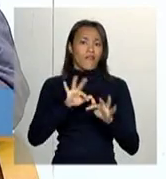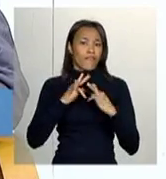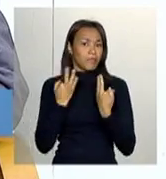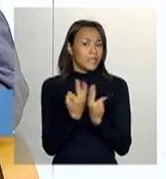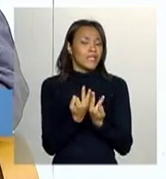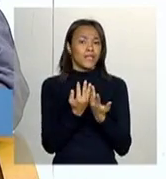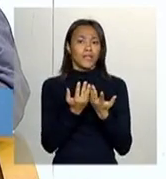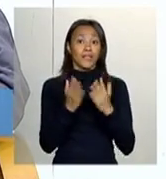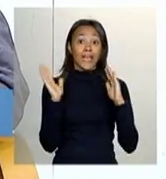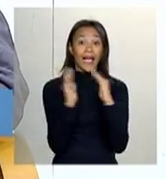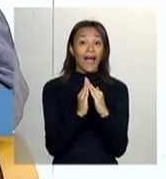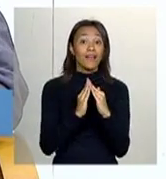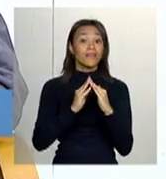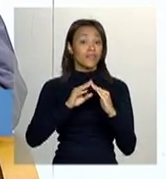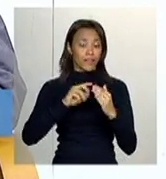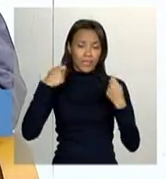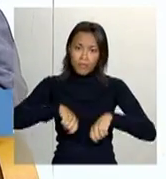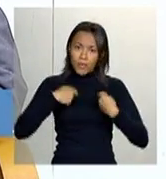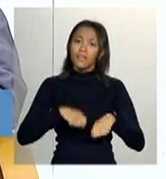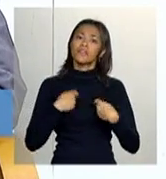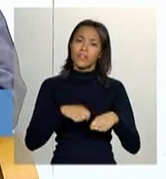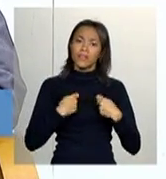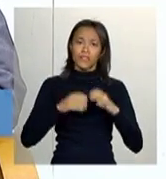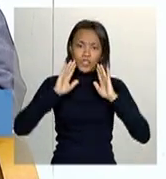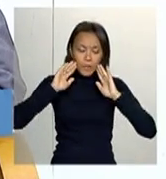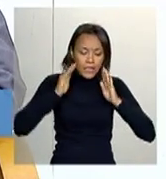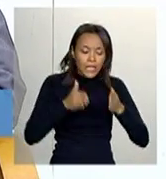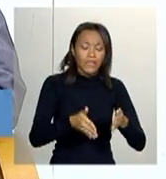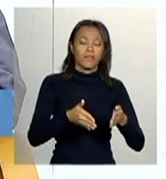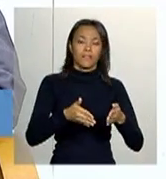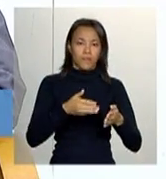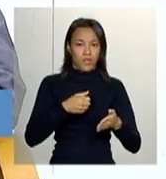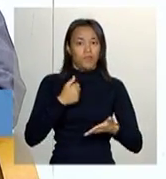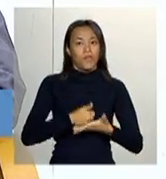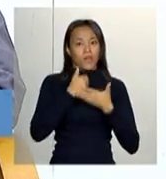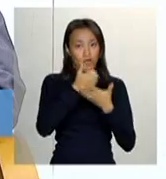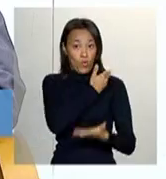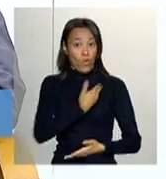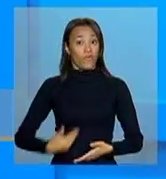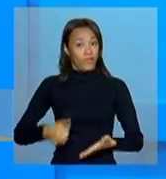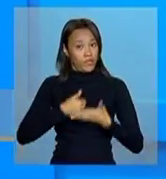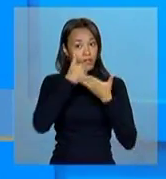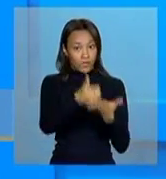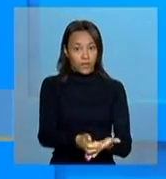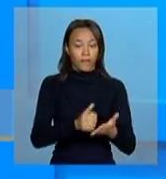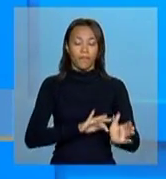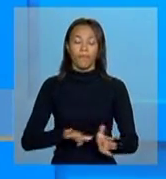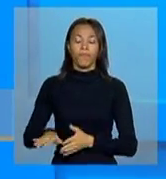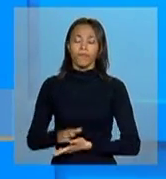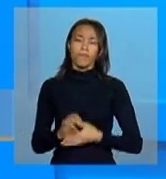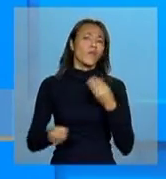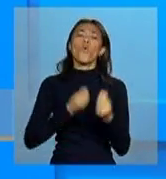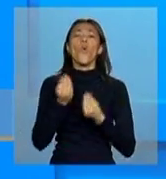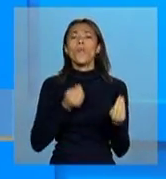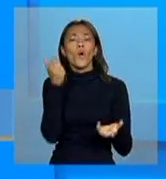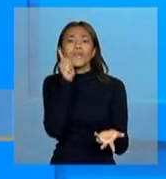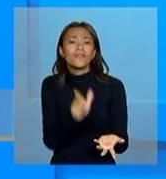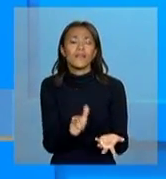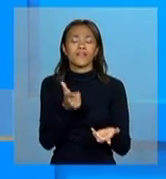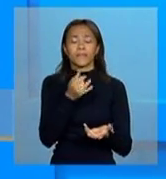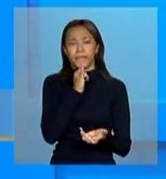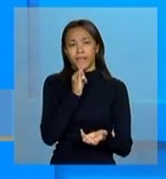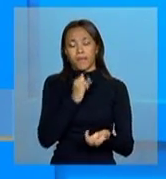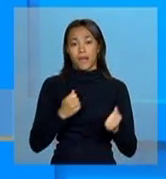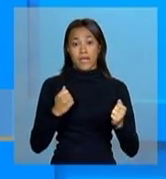tem que necessitam ser atendidas pelo Estado brasileiro. E como é que funciona isso? Por exemplo, as